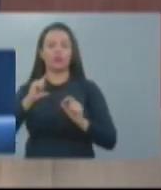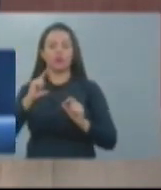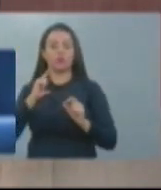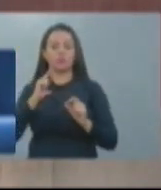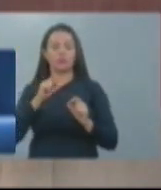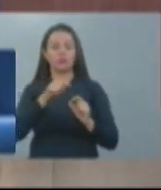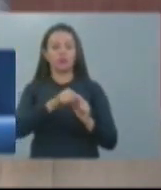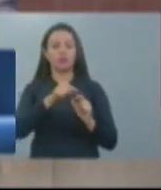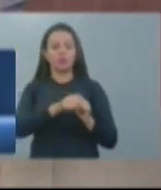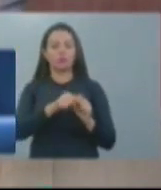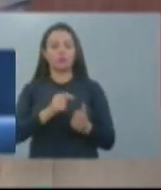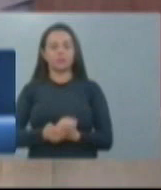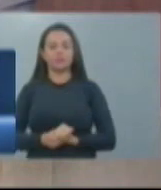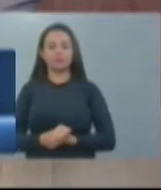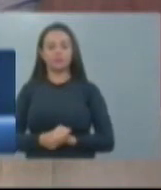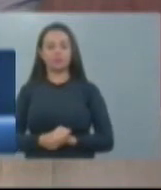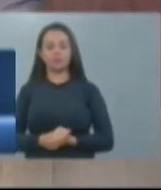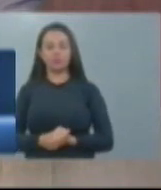pequenos